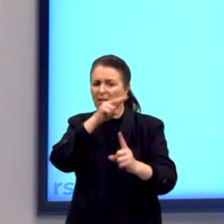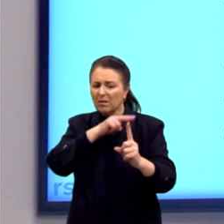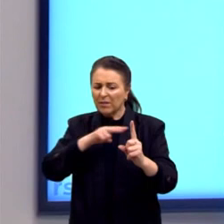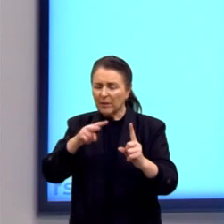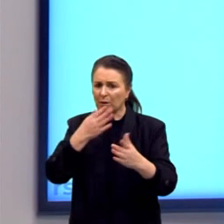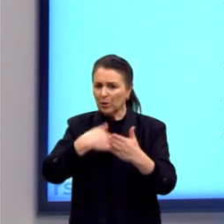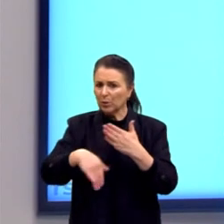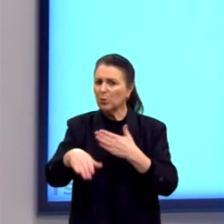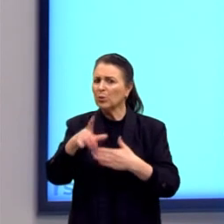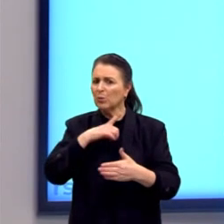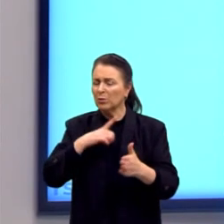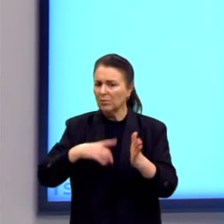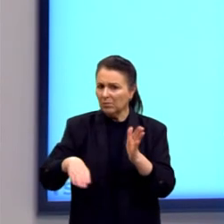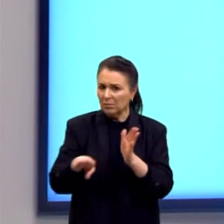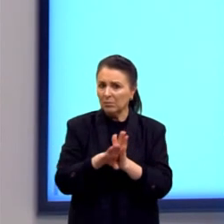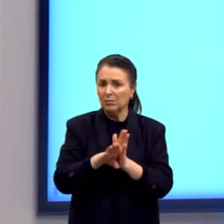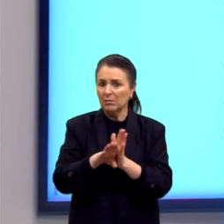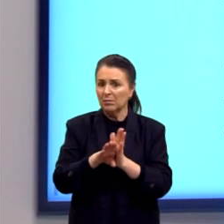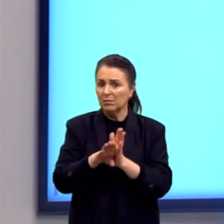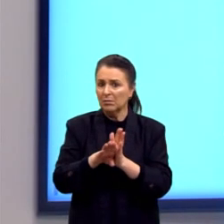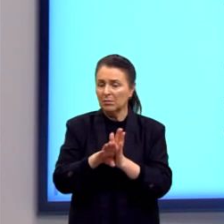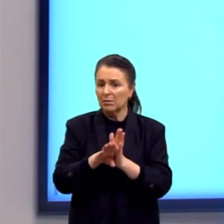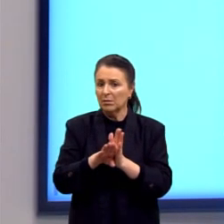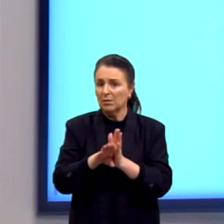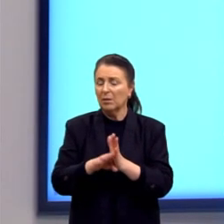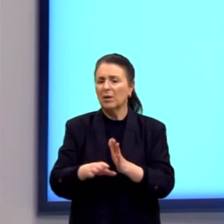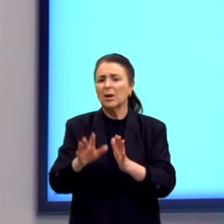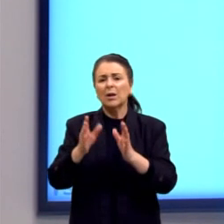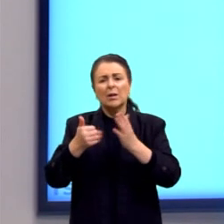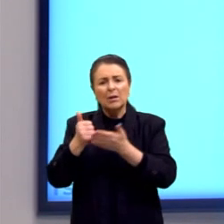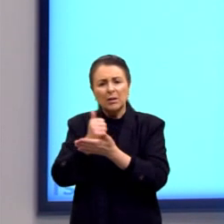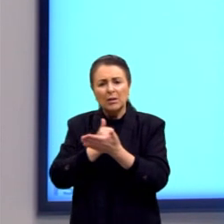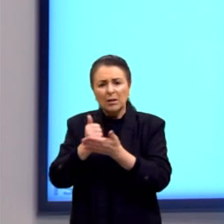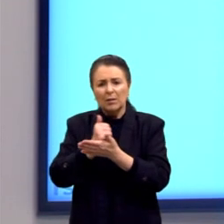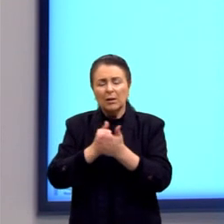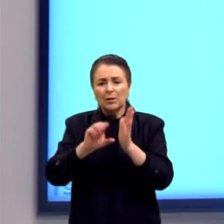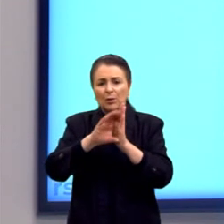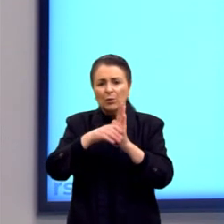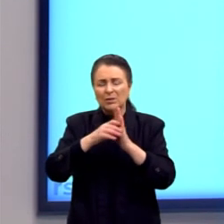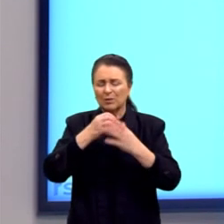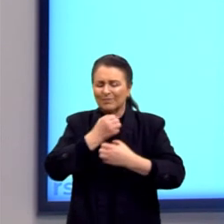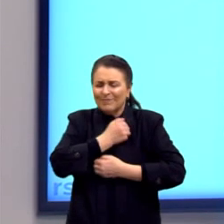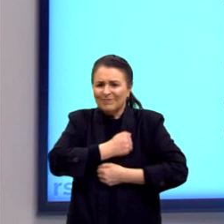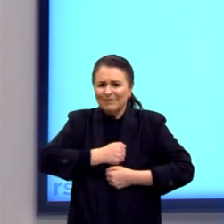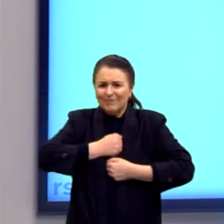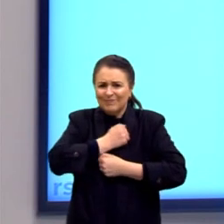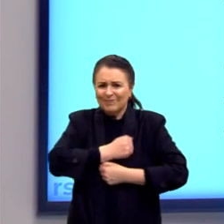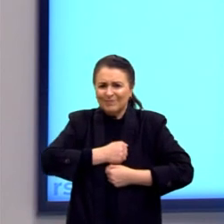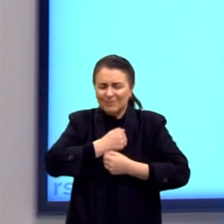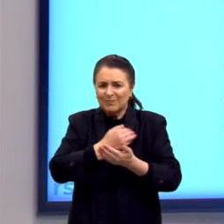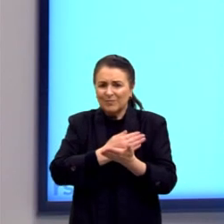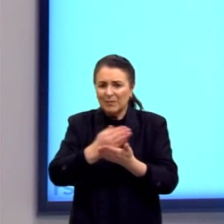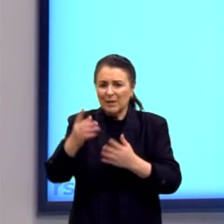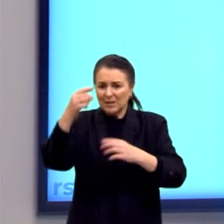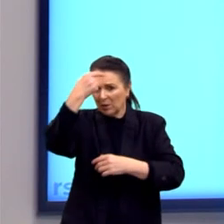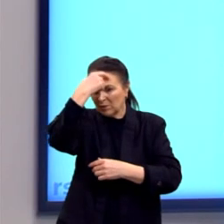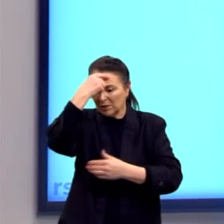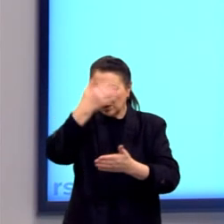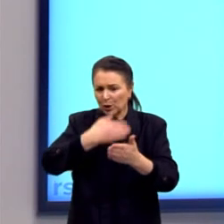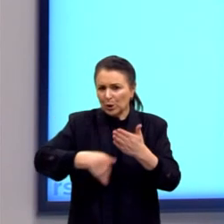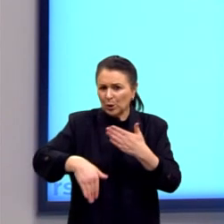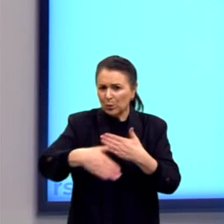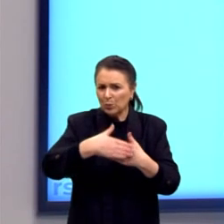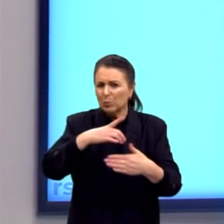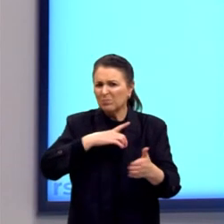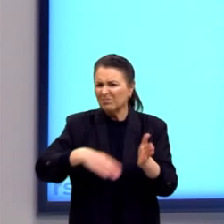contingente? Não, ele fala que somos contingentes. Fundamentado no conceito de angústia, que deriva da consciência de que tudo é contingente,